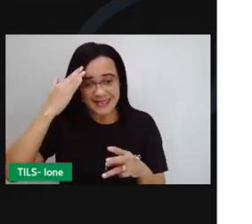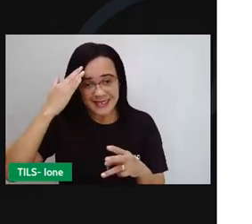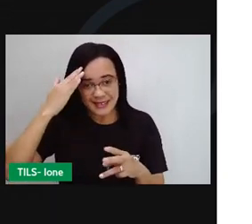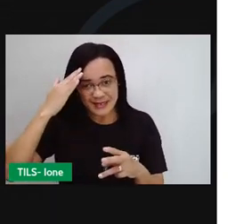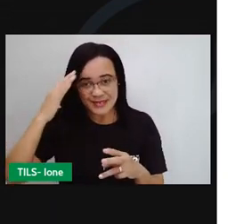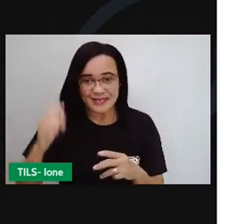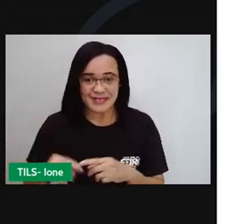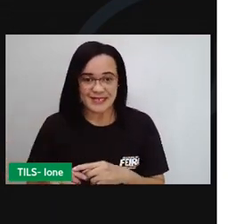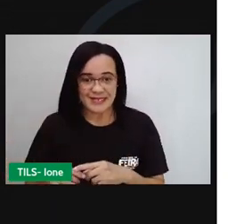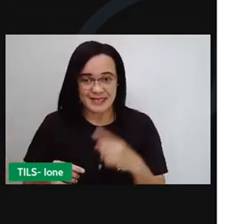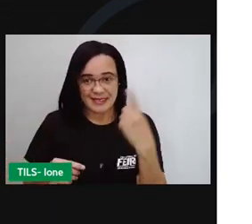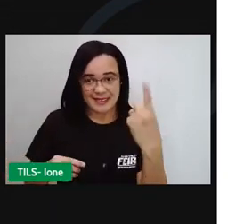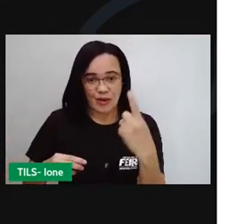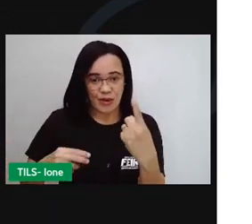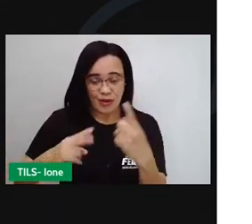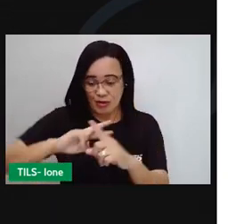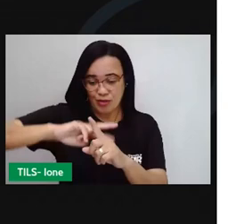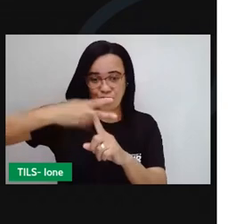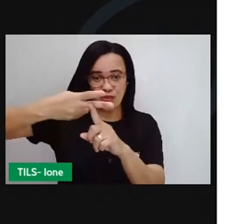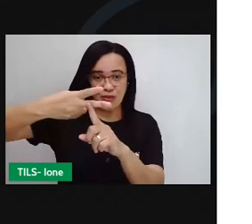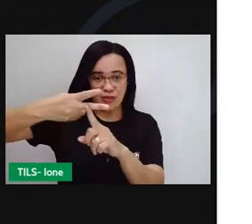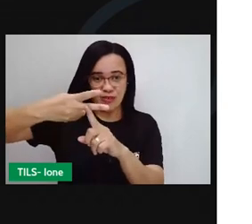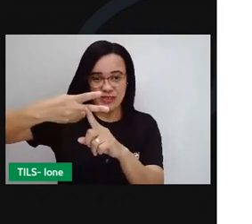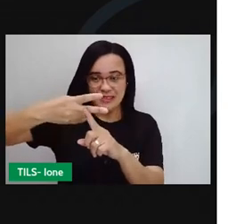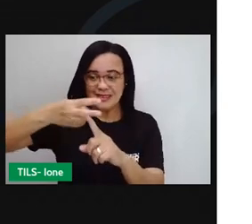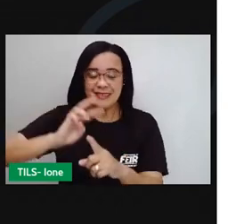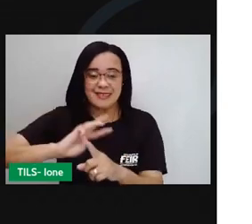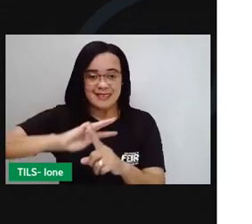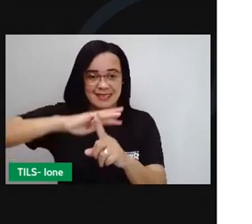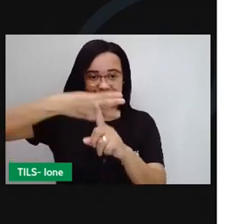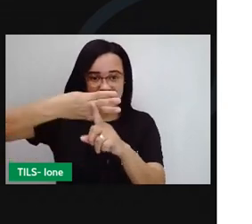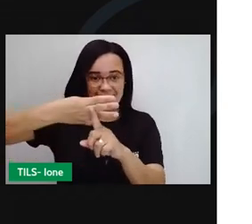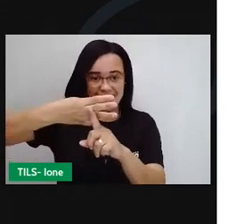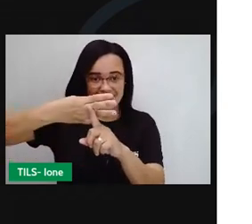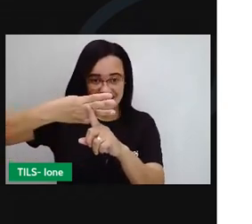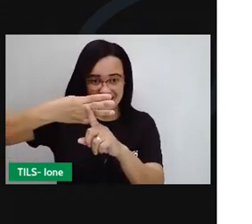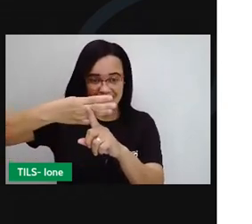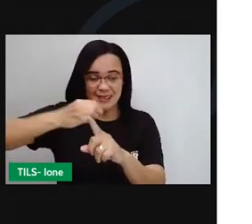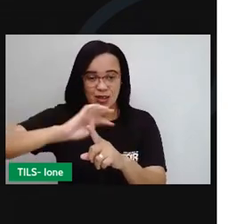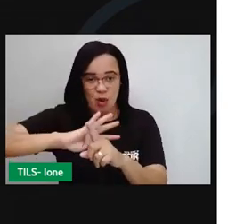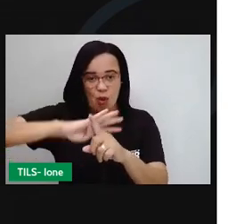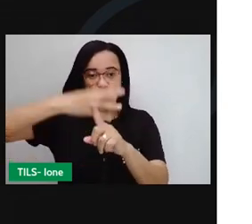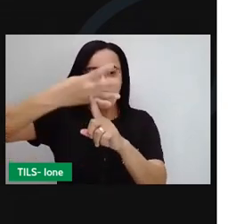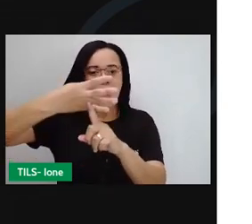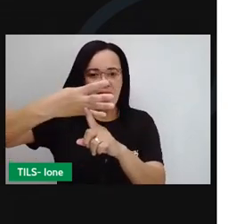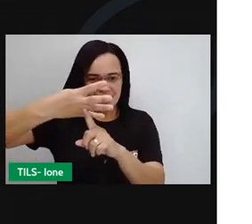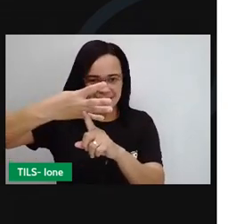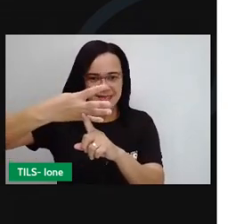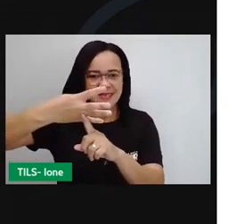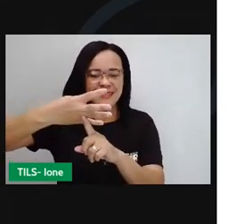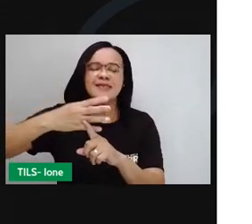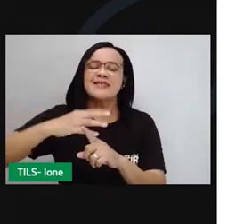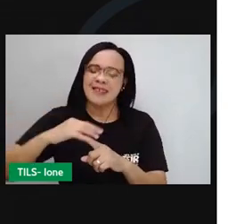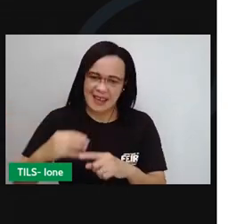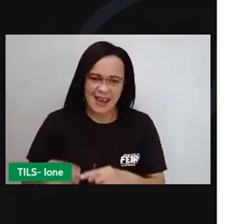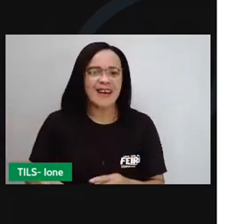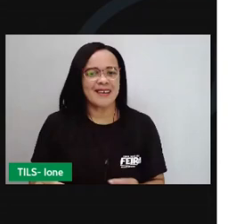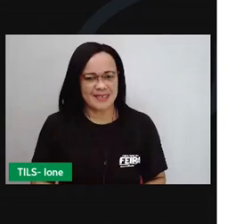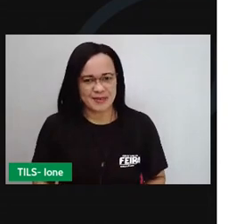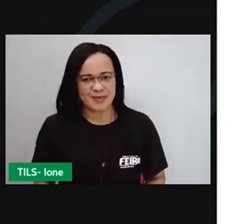valor por três. e se a palavra for quádruplo, multiplicamos o valor por quatro.